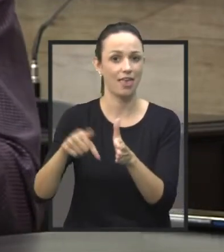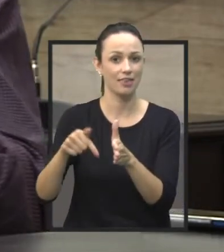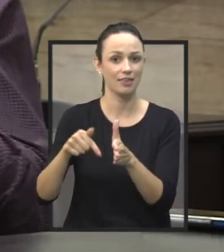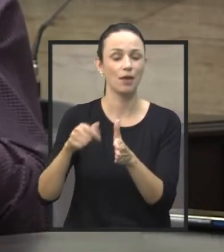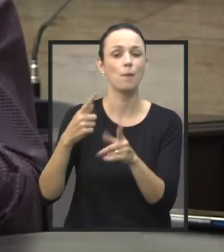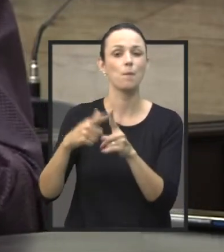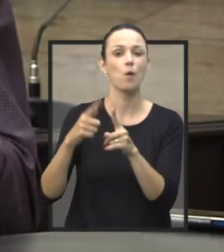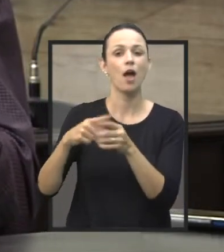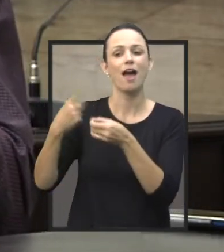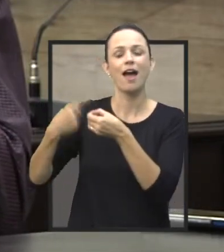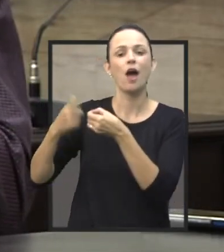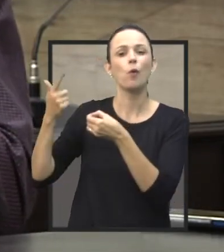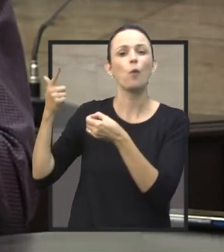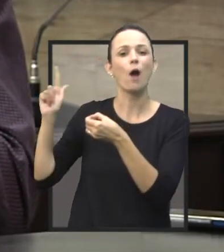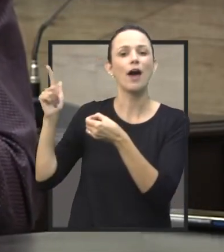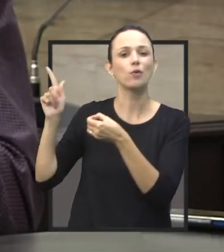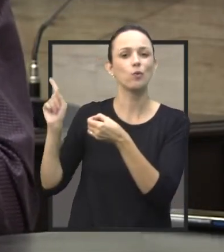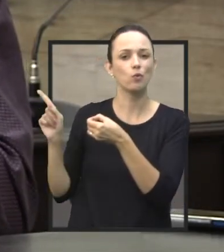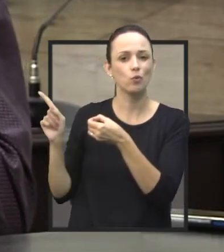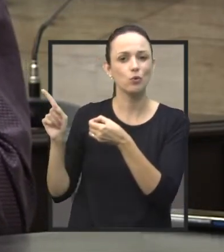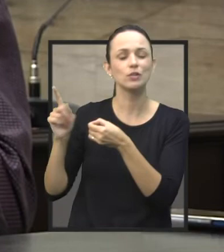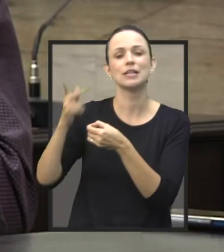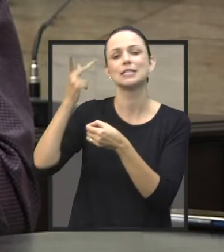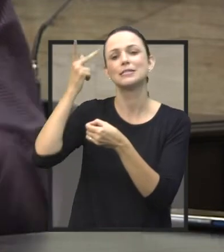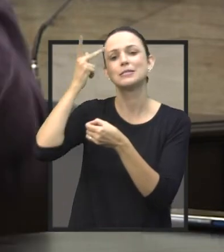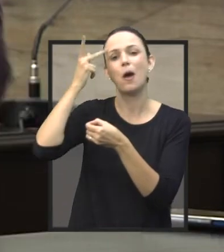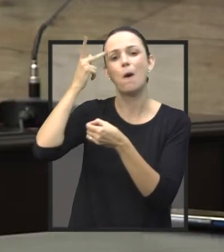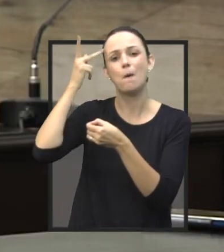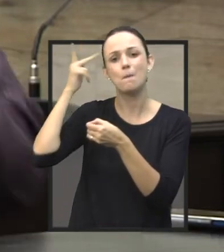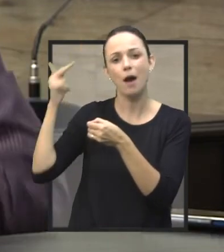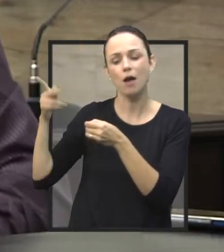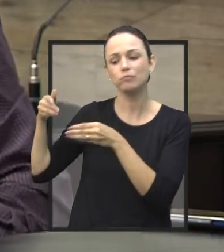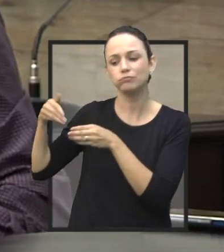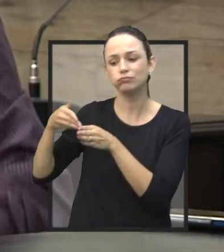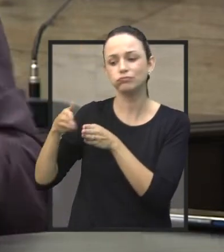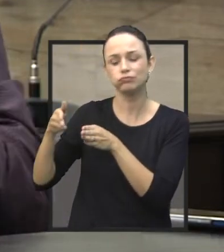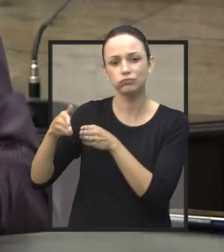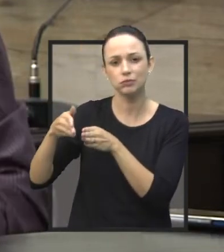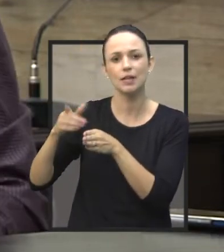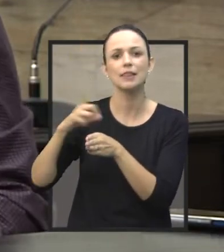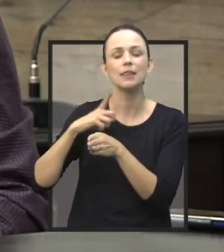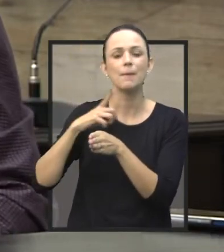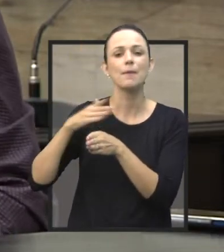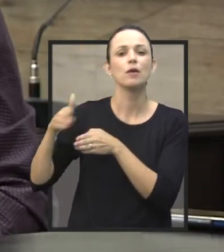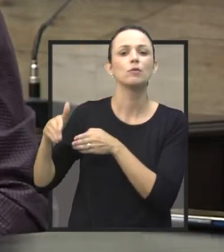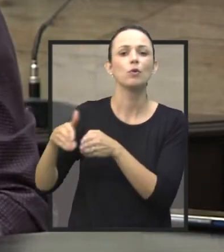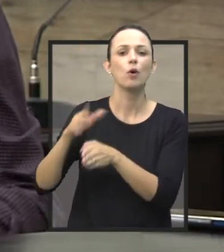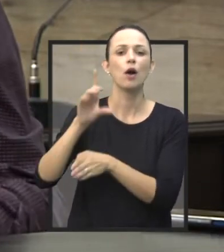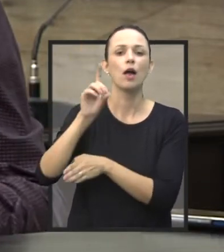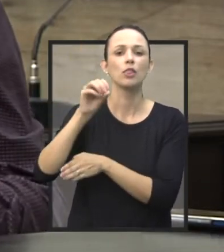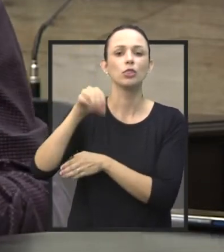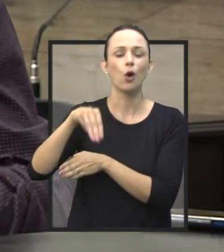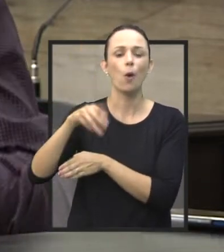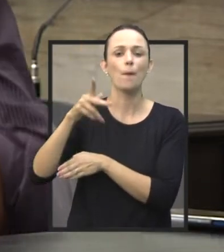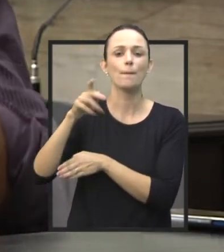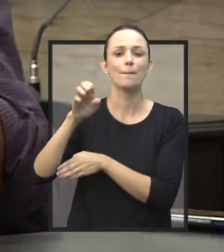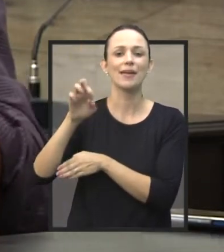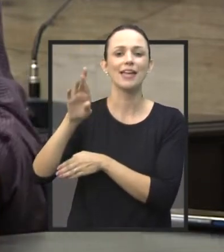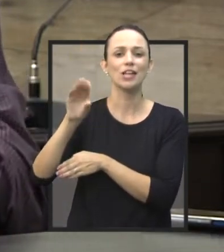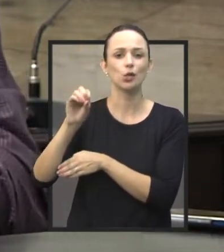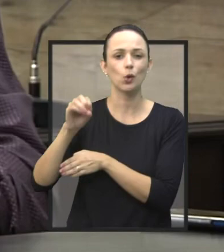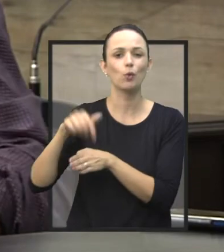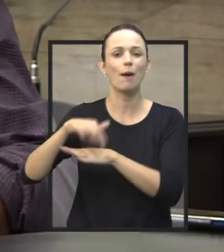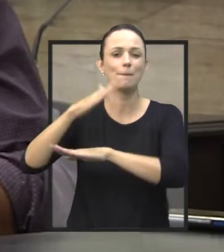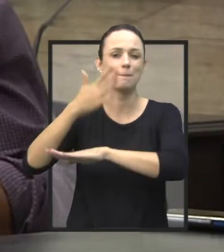Guarulhos, então muita gente da grande São Paulo passa por Atibaia. tem a Dom Pedro também, que é o caminho do litoral. Então ali o fluxo de